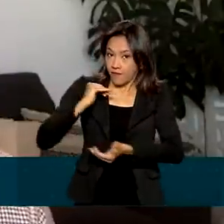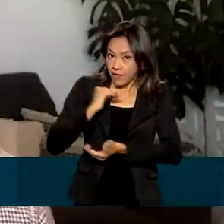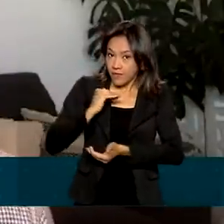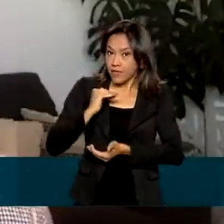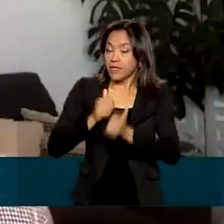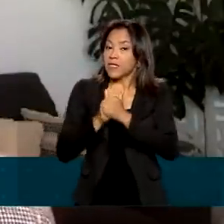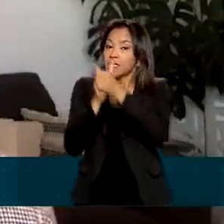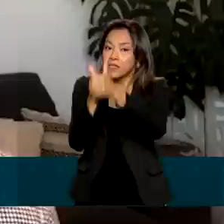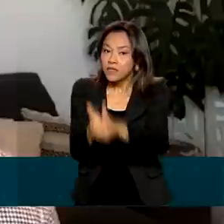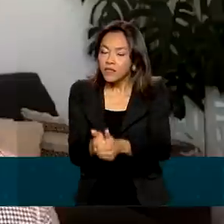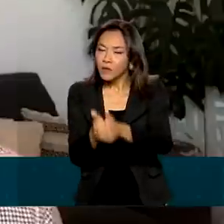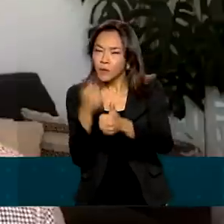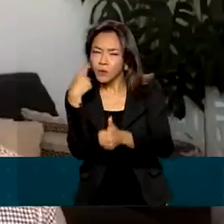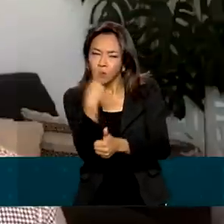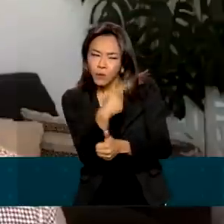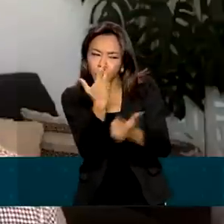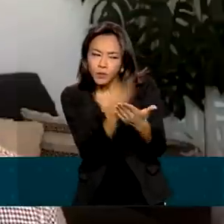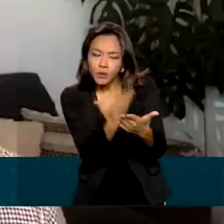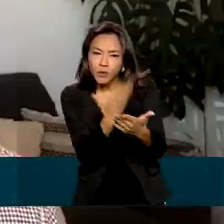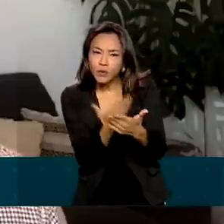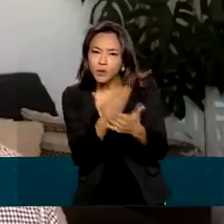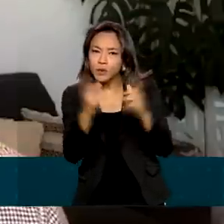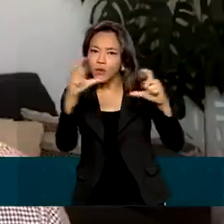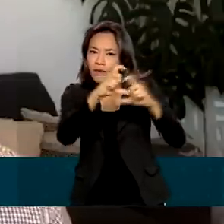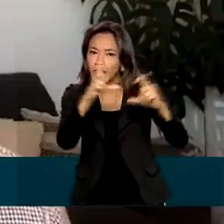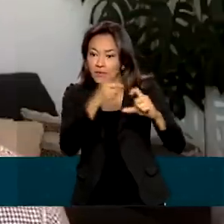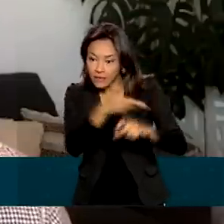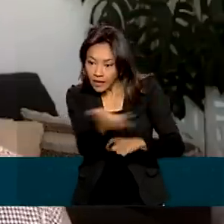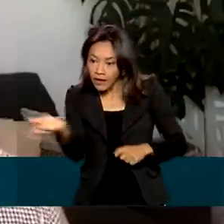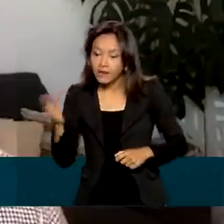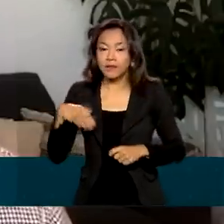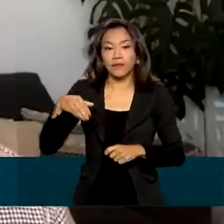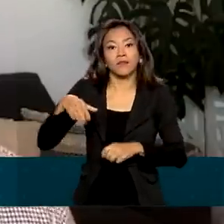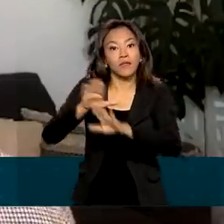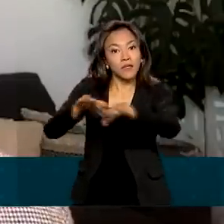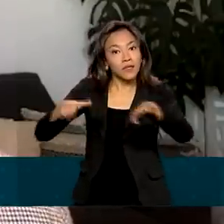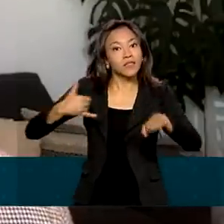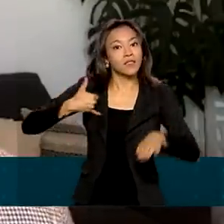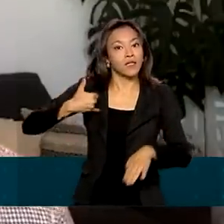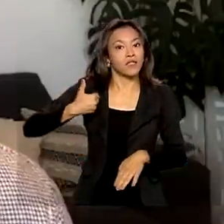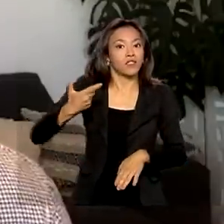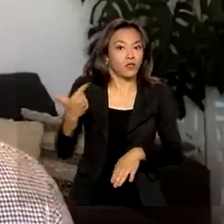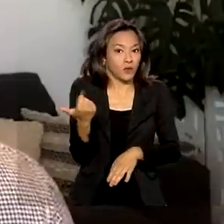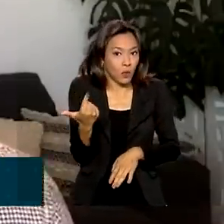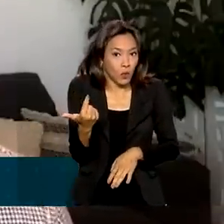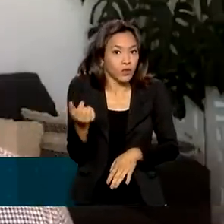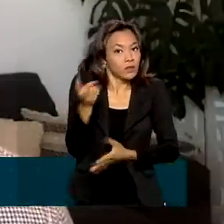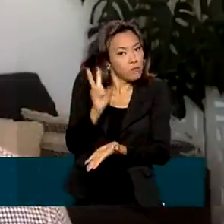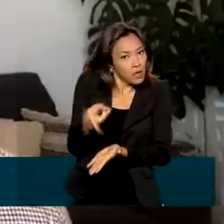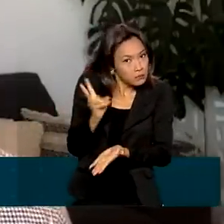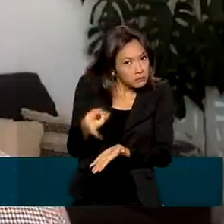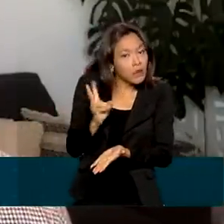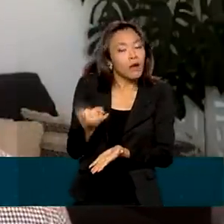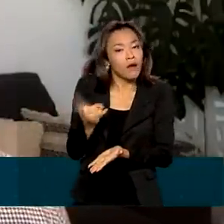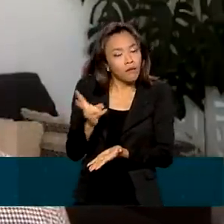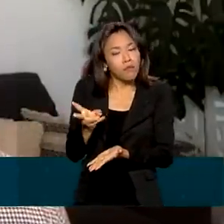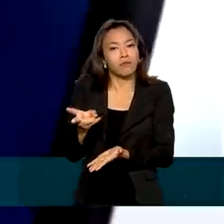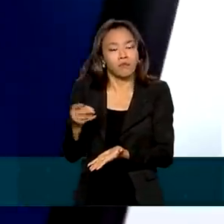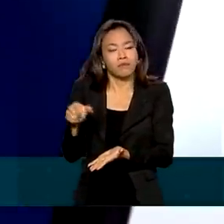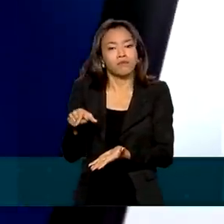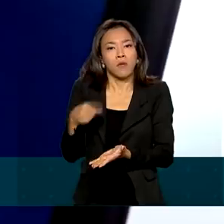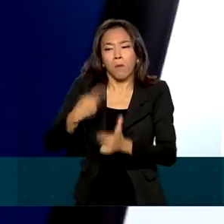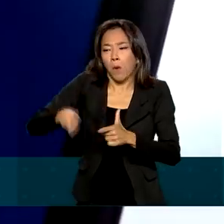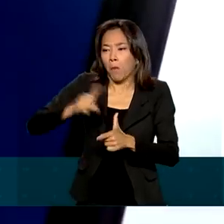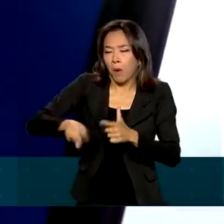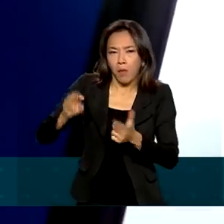que, nessas crianças de 12 a 16 anos, o perfil de eficácia se mantém e não há qualquer problema adicional de segurança.